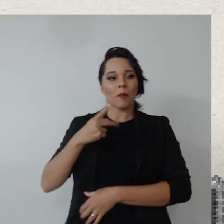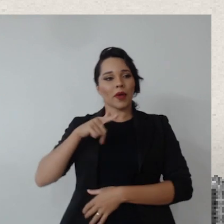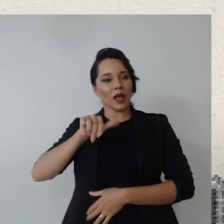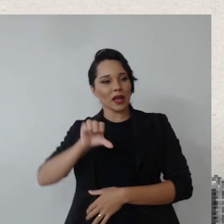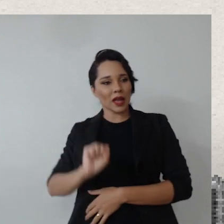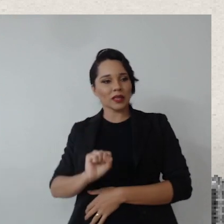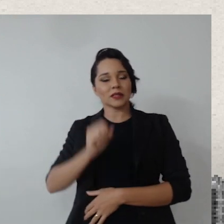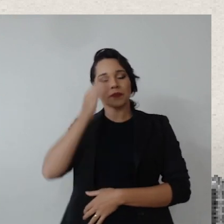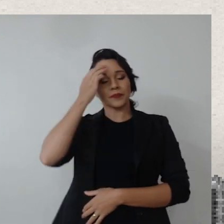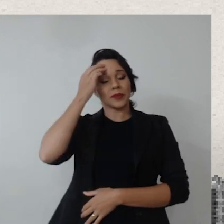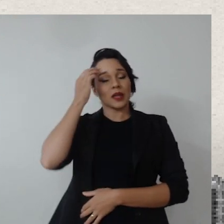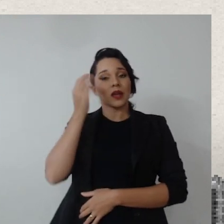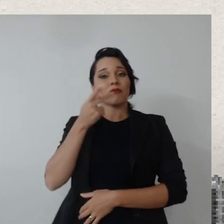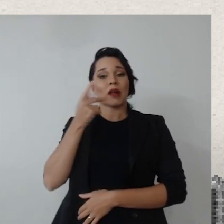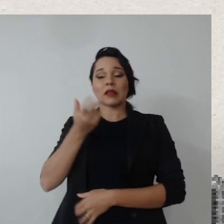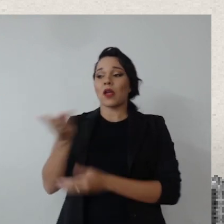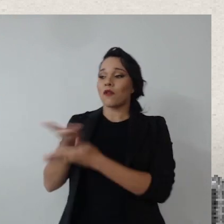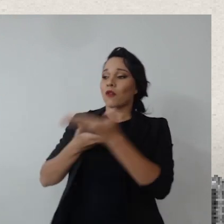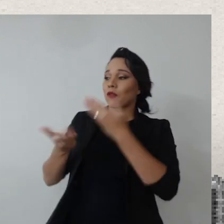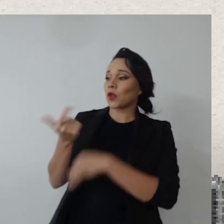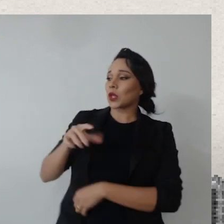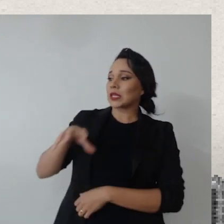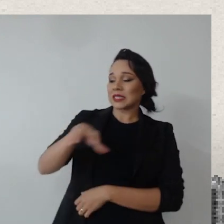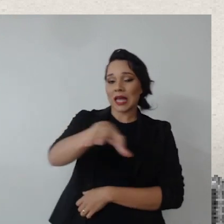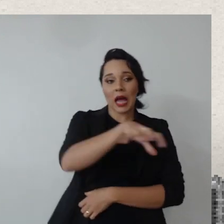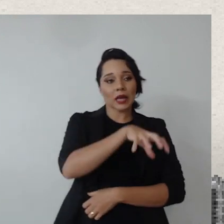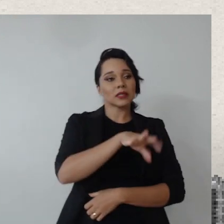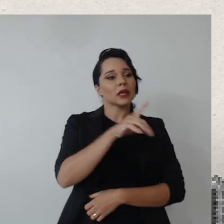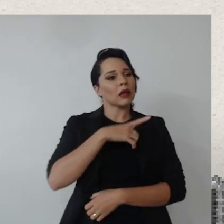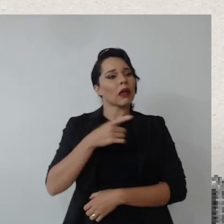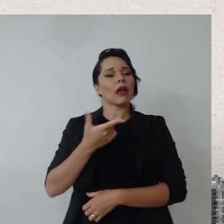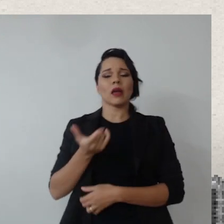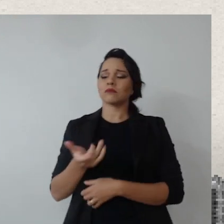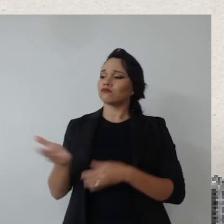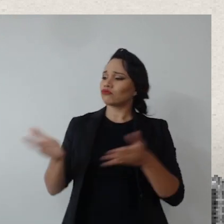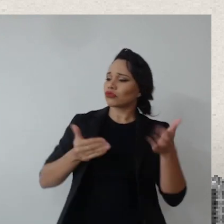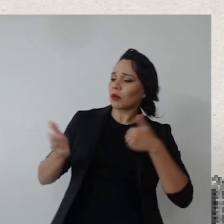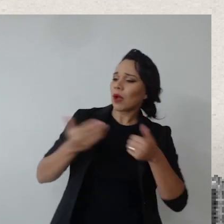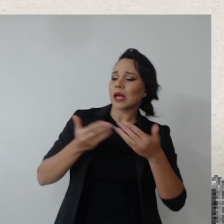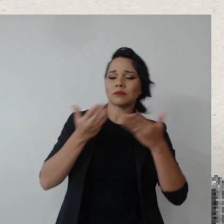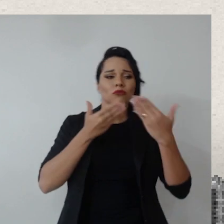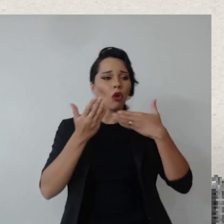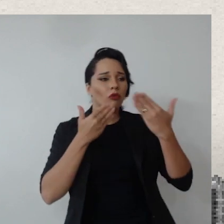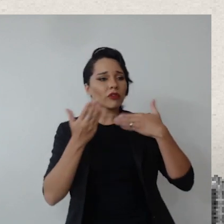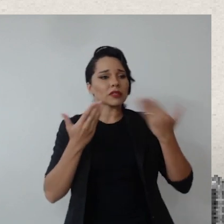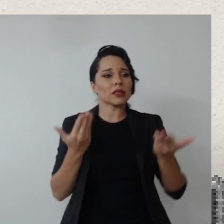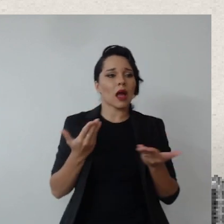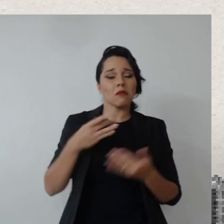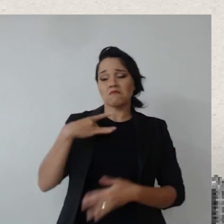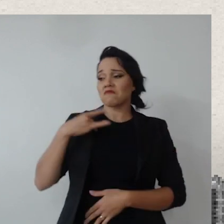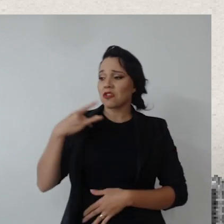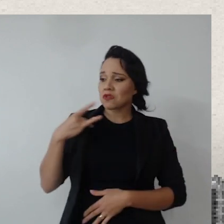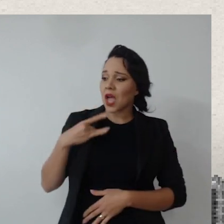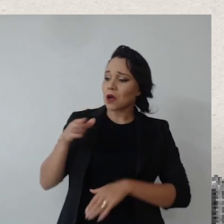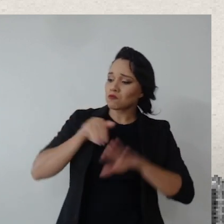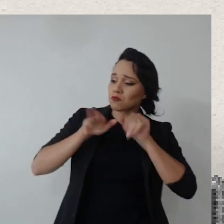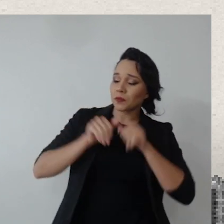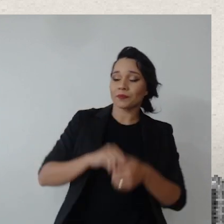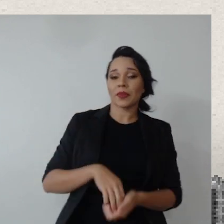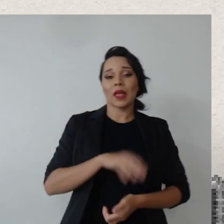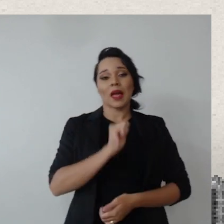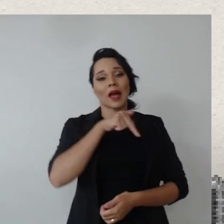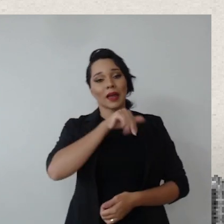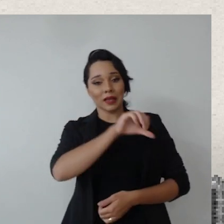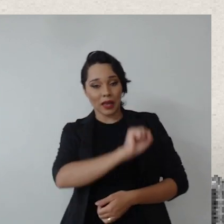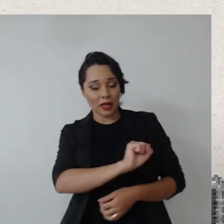PLS, por exemplo, ele é muito transversal, acaba envolvendo outras áreas, é trazer as áreas para conversar na medida do possível, voluntários, e na